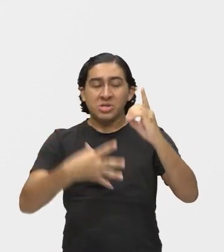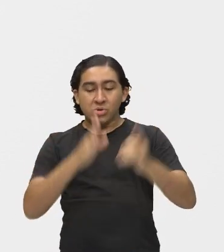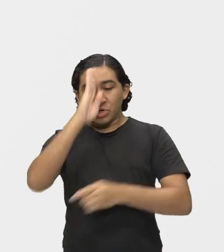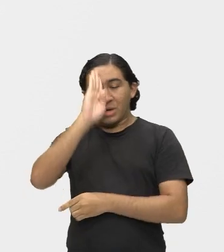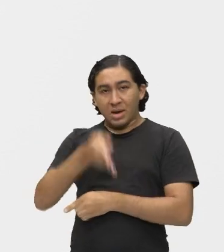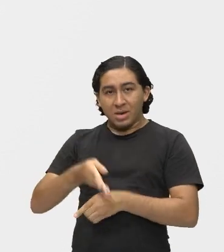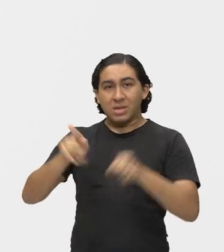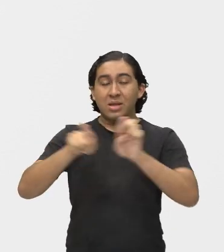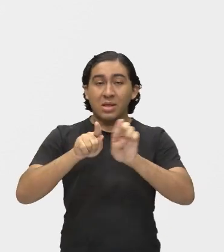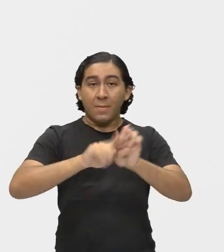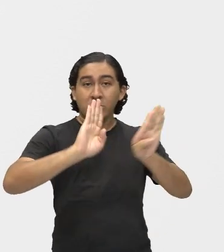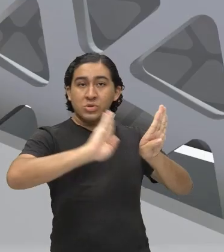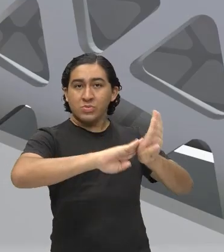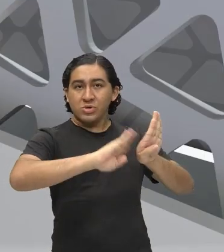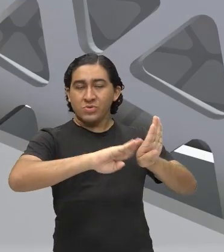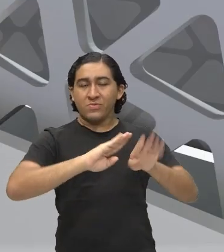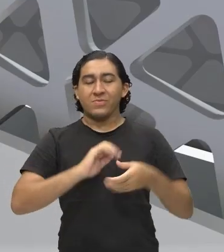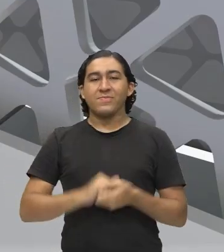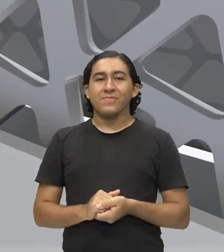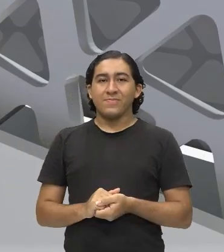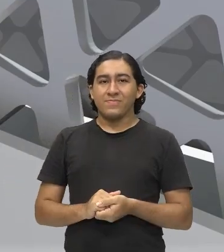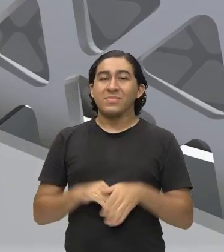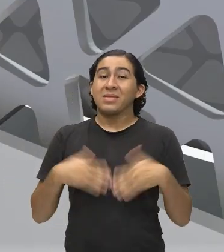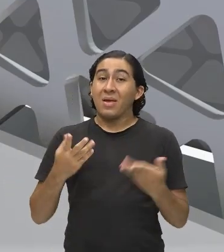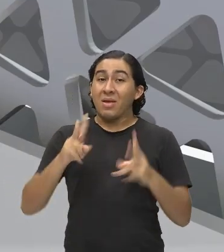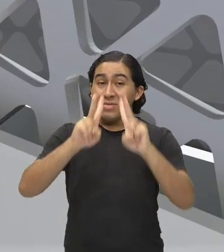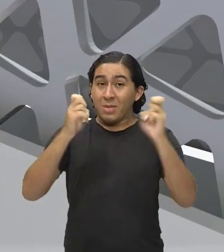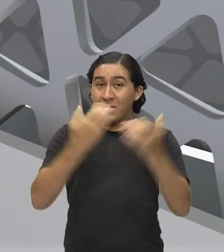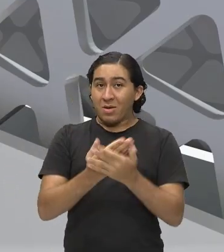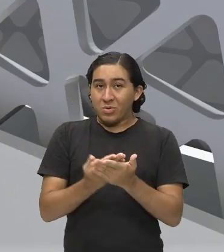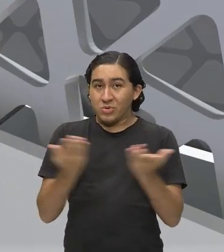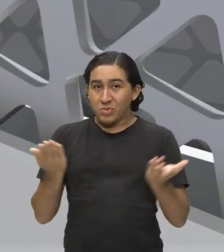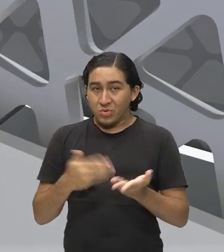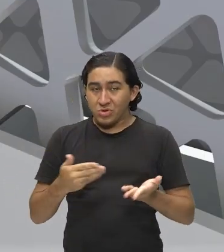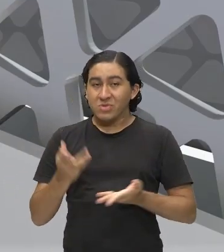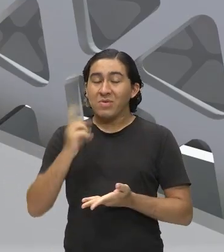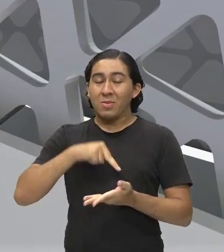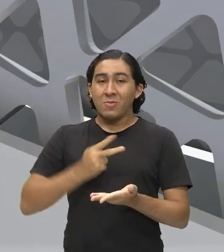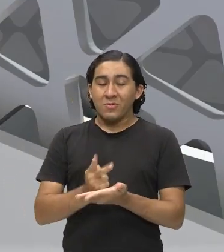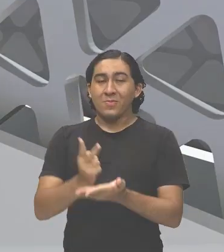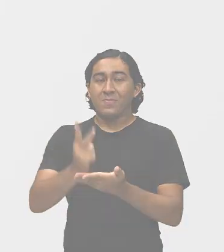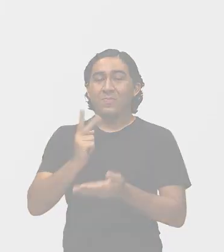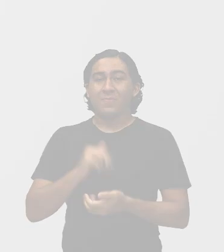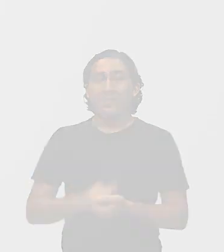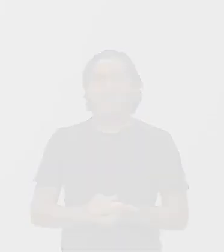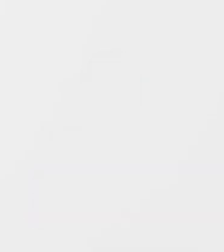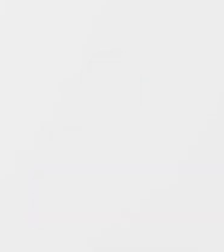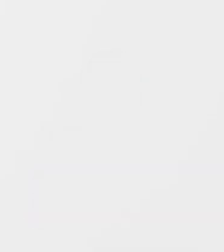descrição subjetiva. Então esse é o assunto da nossa aula, segue o vídeo para vocês.